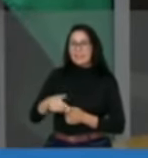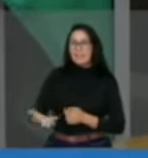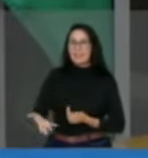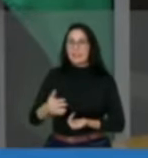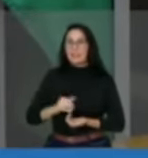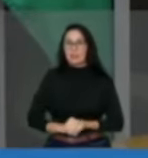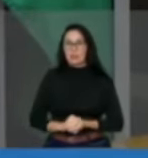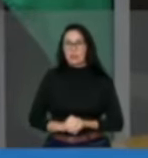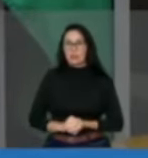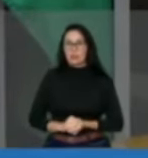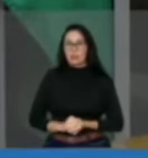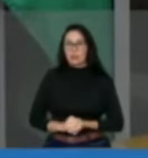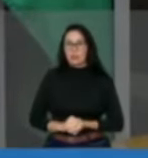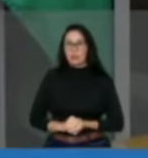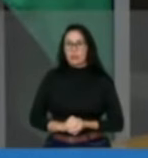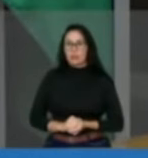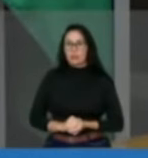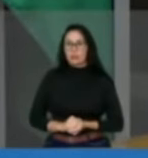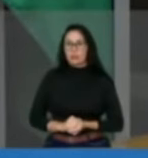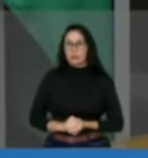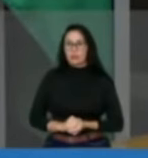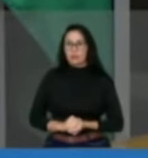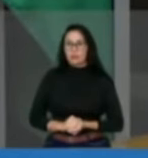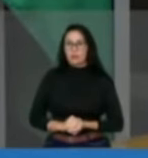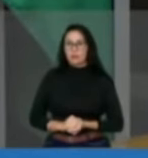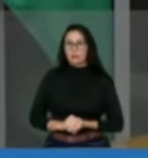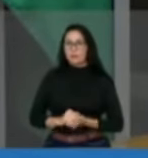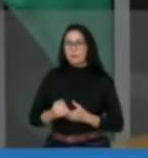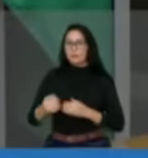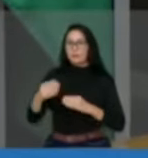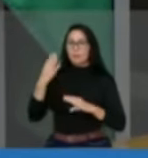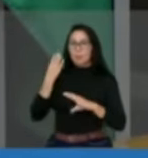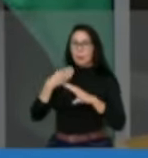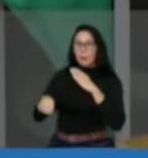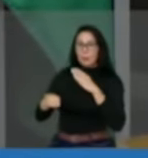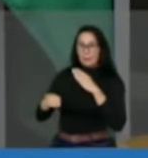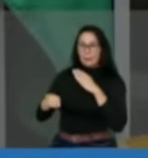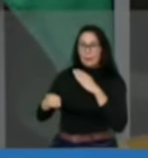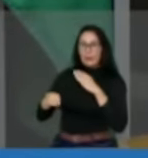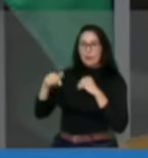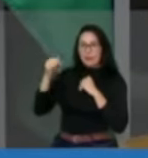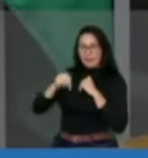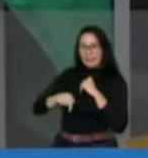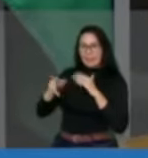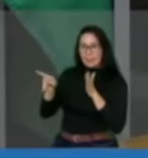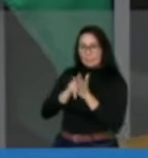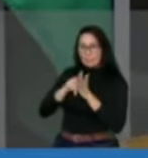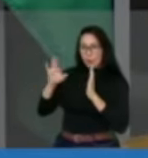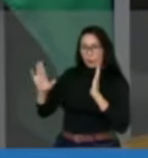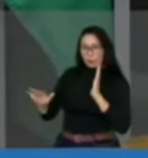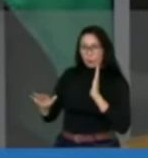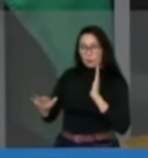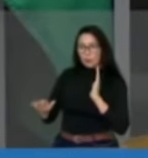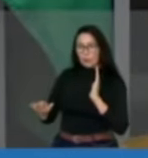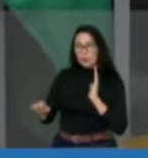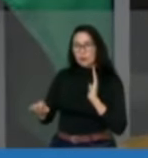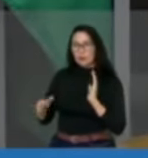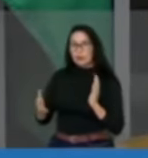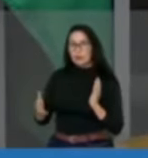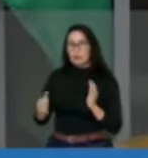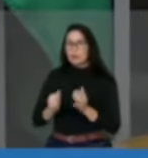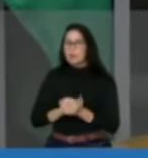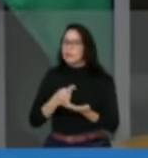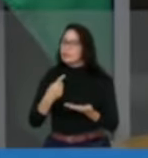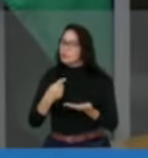do meu e-mail parlamentar havia uma intimação da